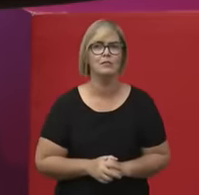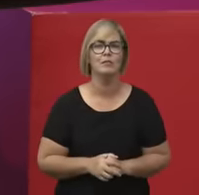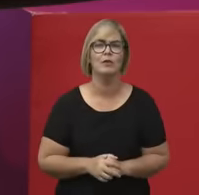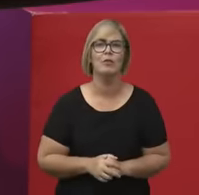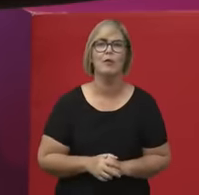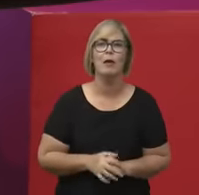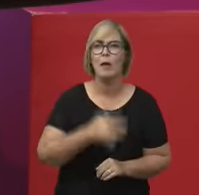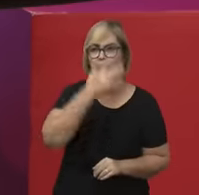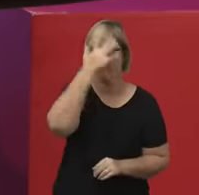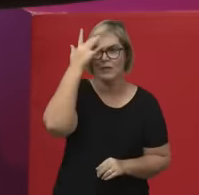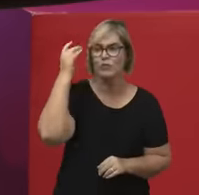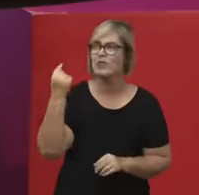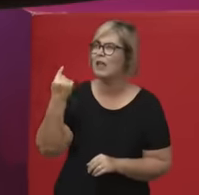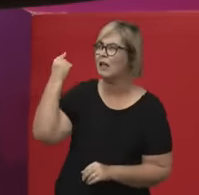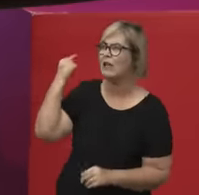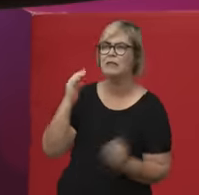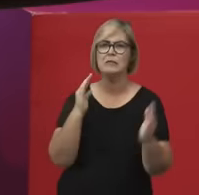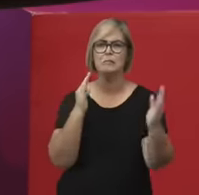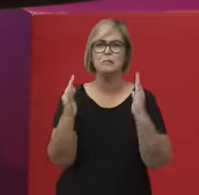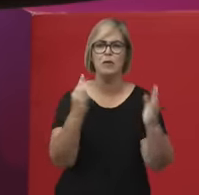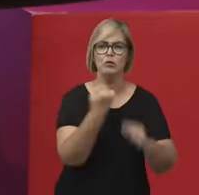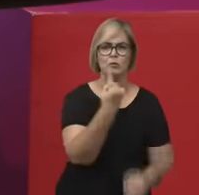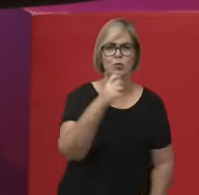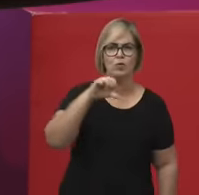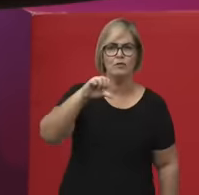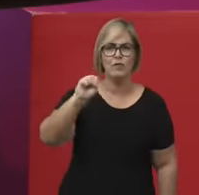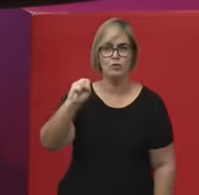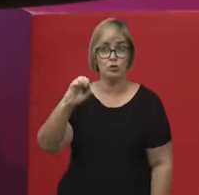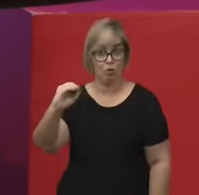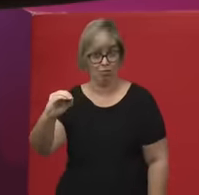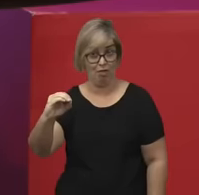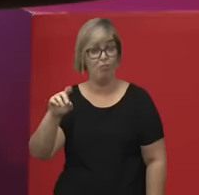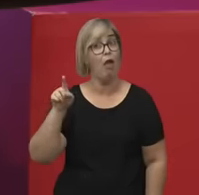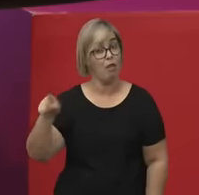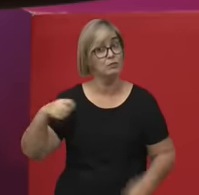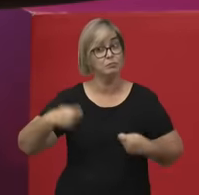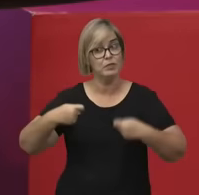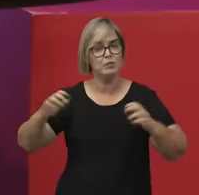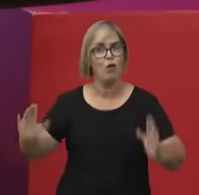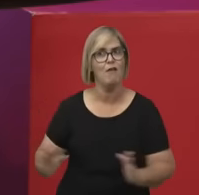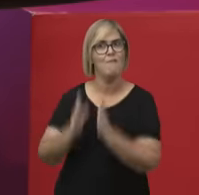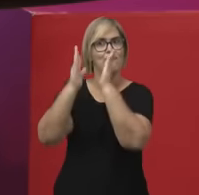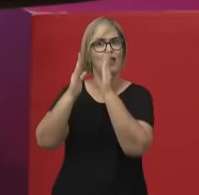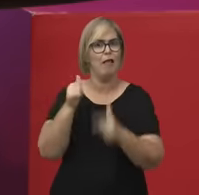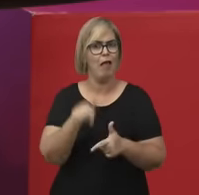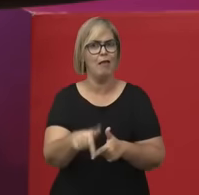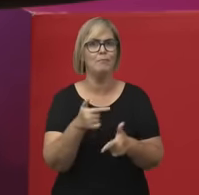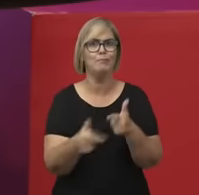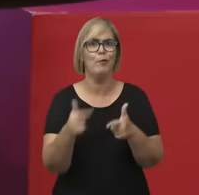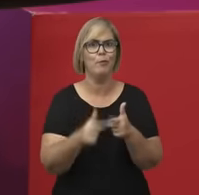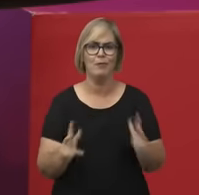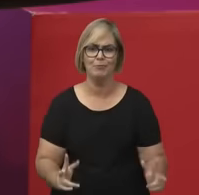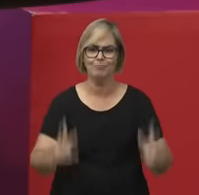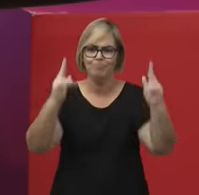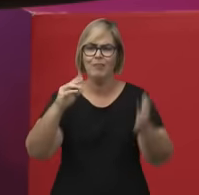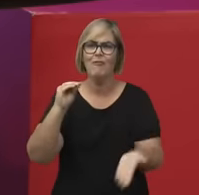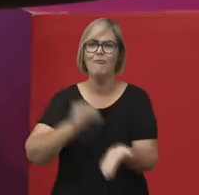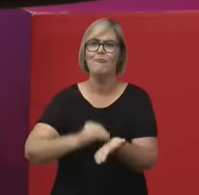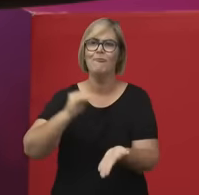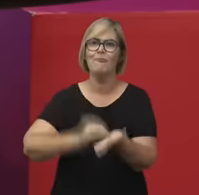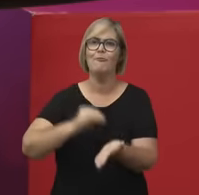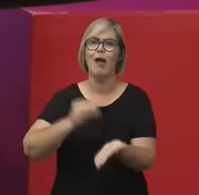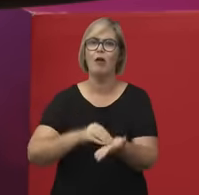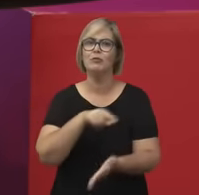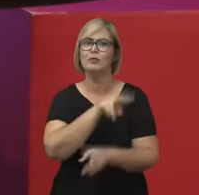menos, tiveram que enfrentar essa lacuna de dados a respeito das